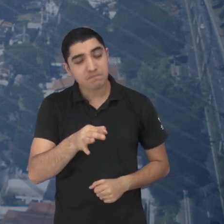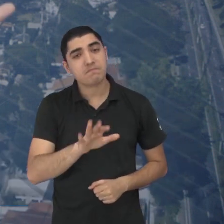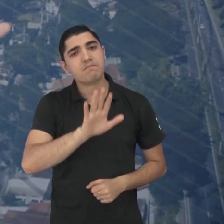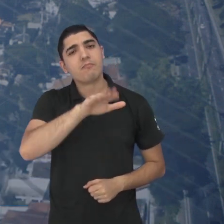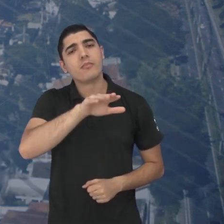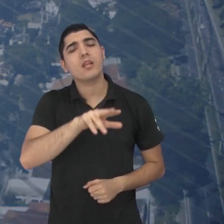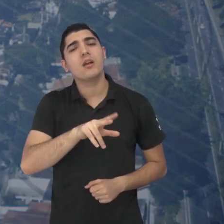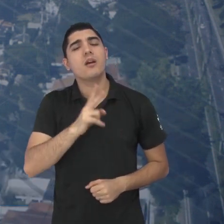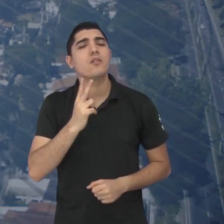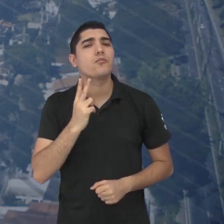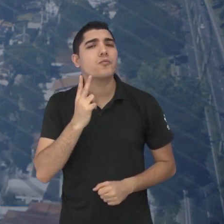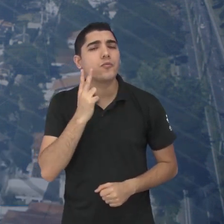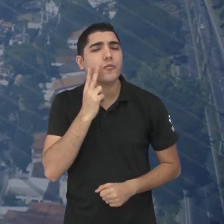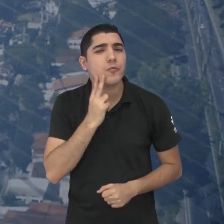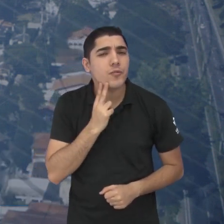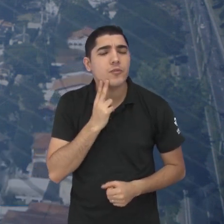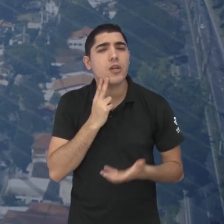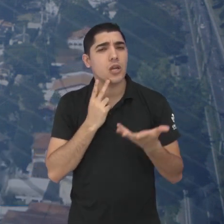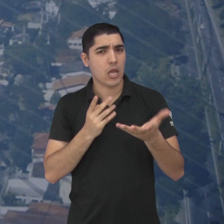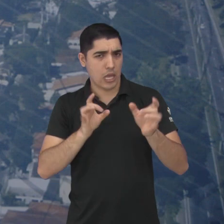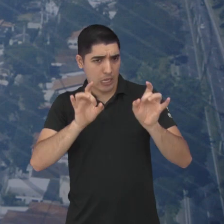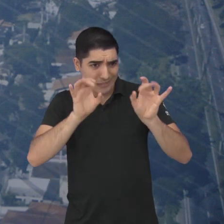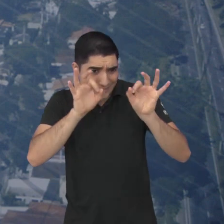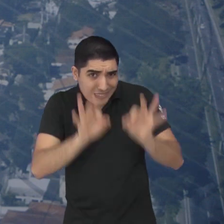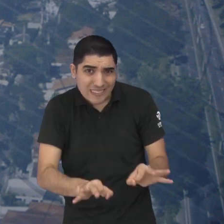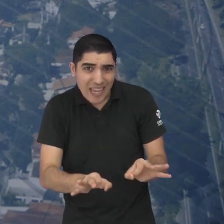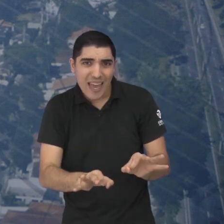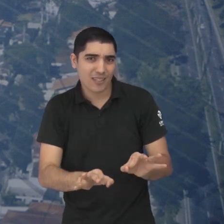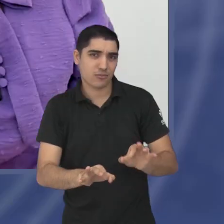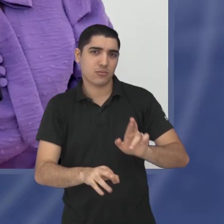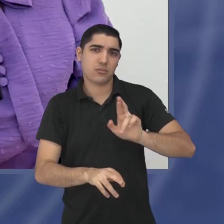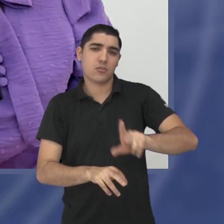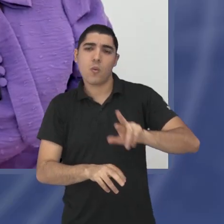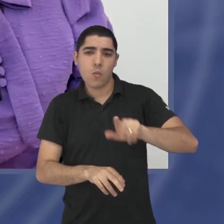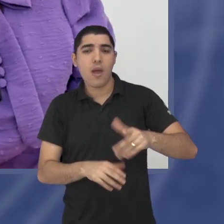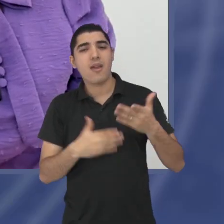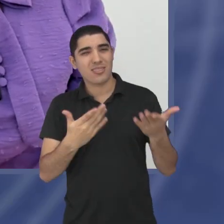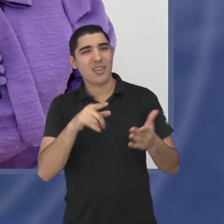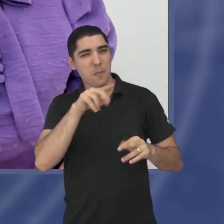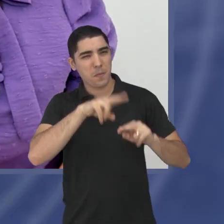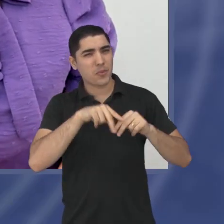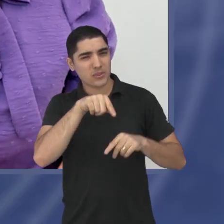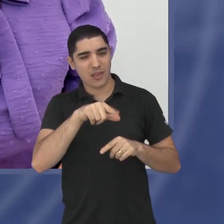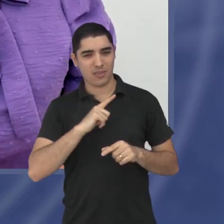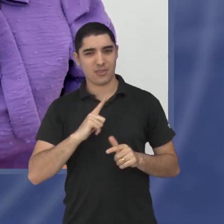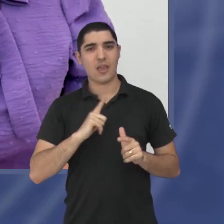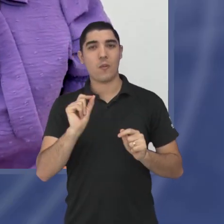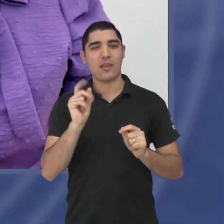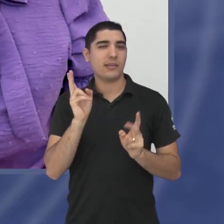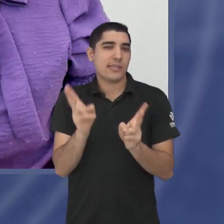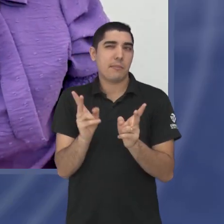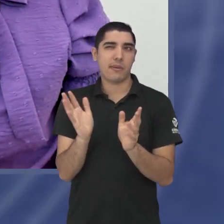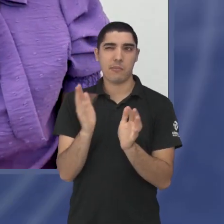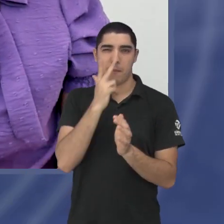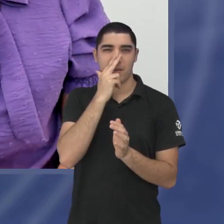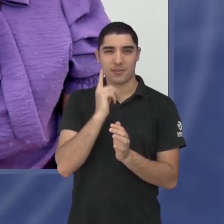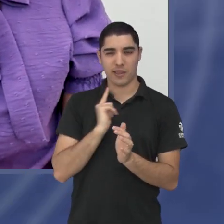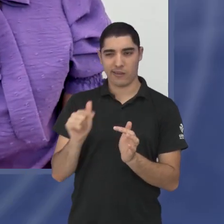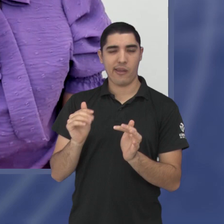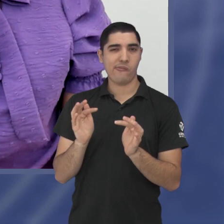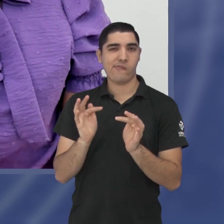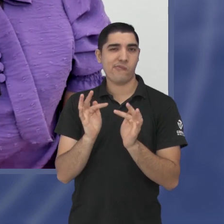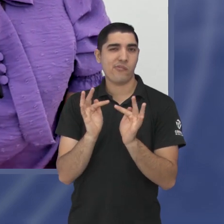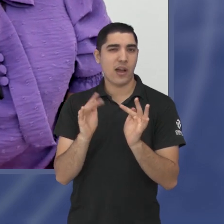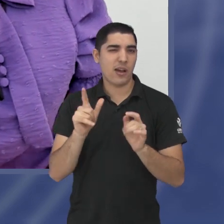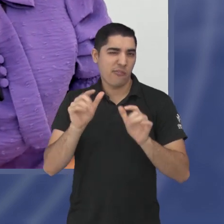ciência exata, né, então, eu acho que essa questão, essa frase que a gente ouve desde pequena também, ela vai muito mais